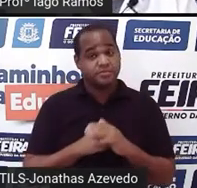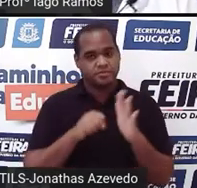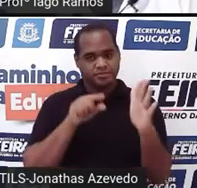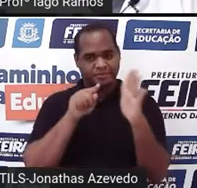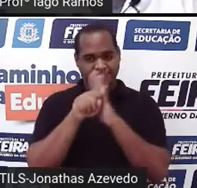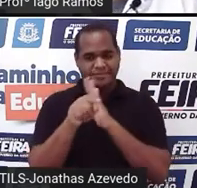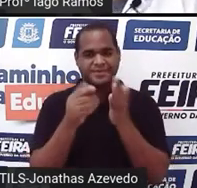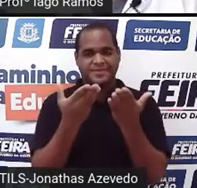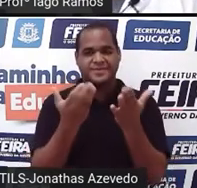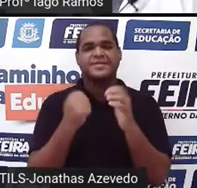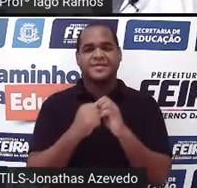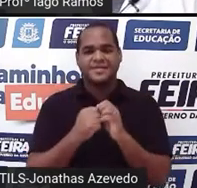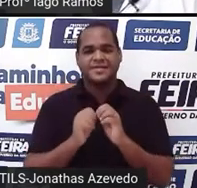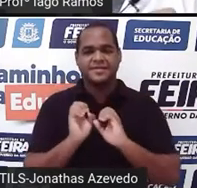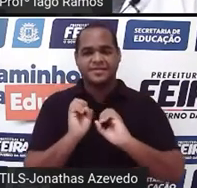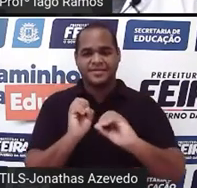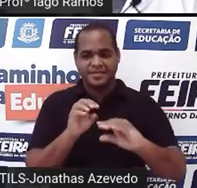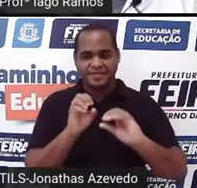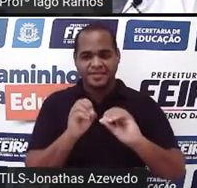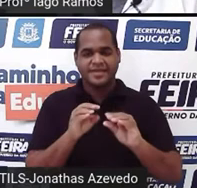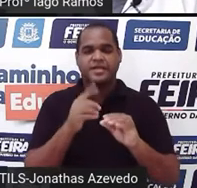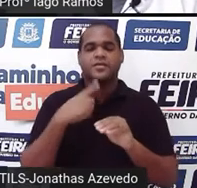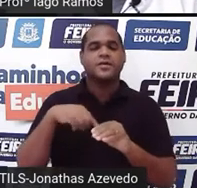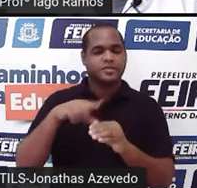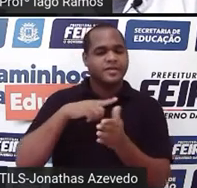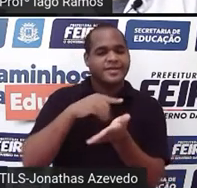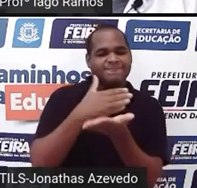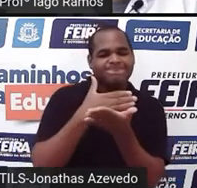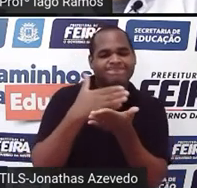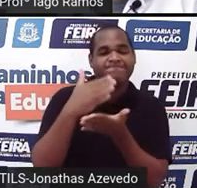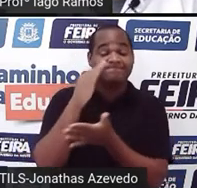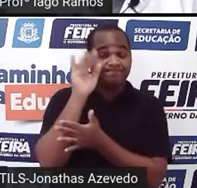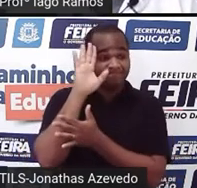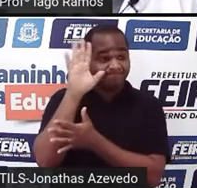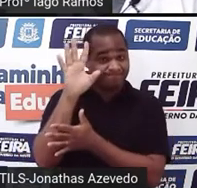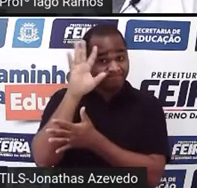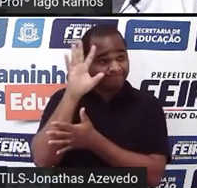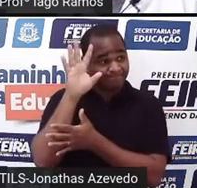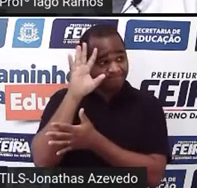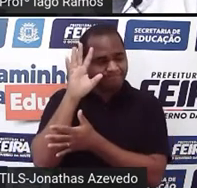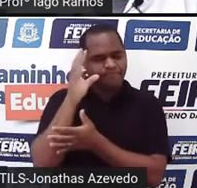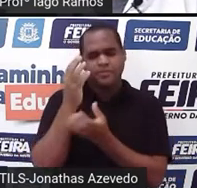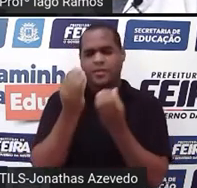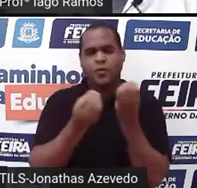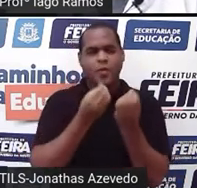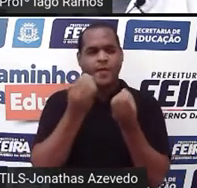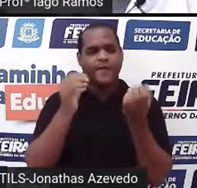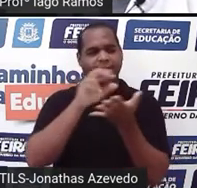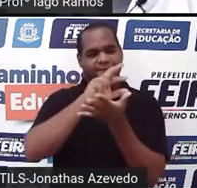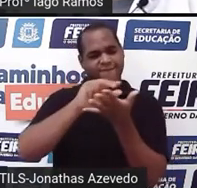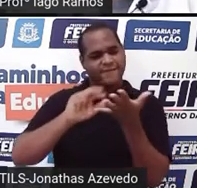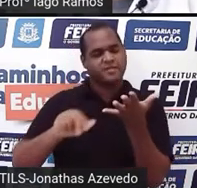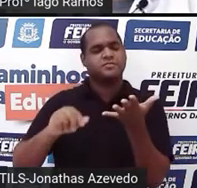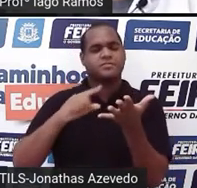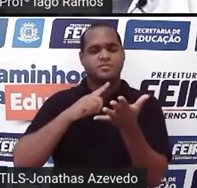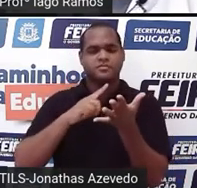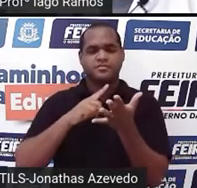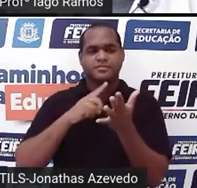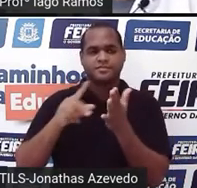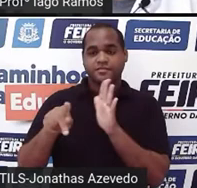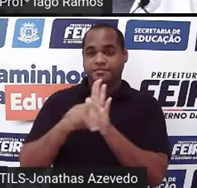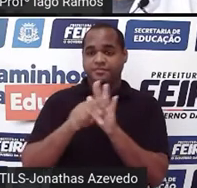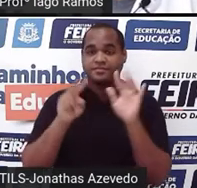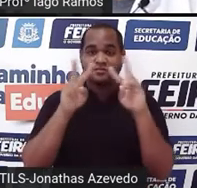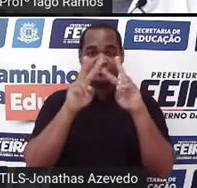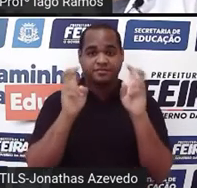aí. Uma aula para a gente já começar a pensar nas coisas que fazem parte do